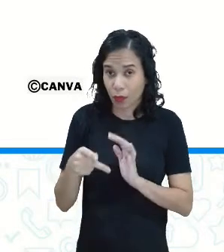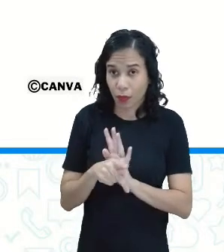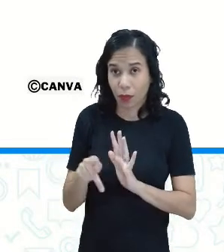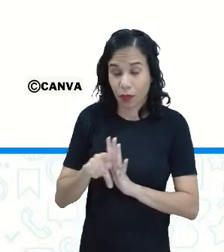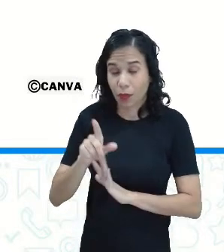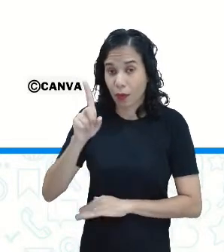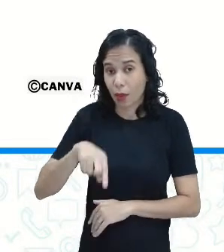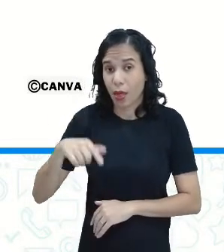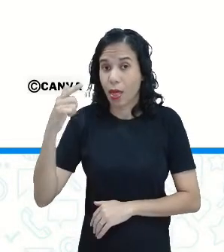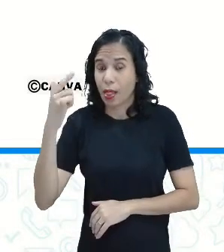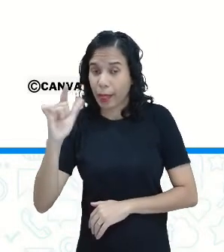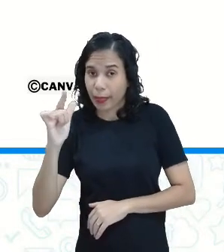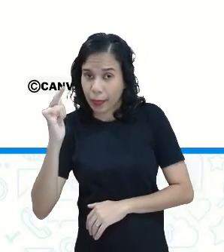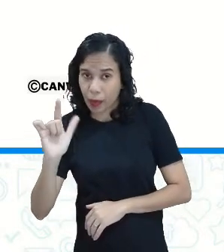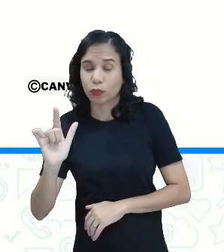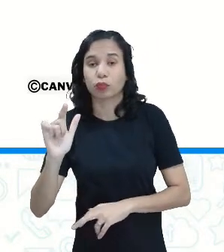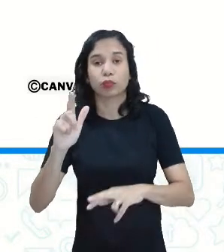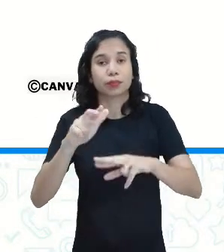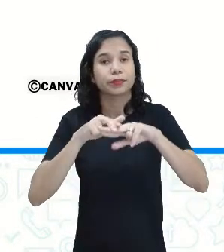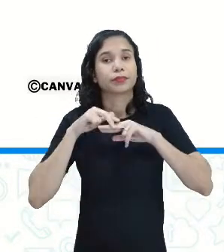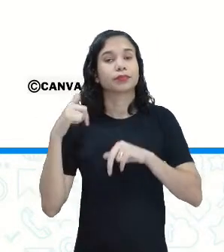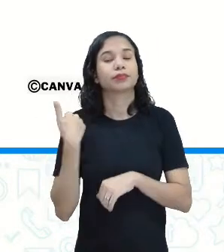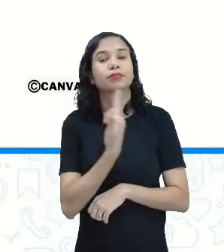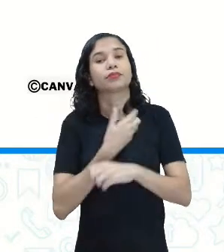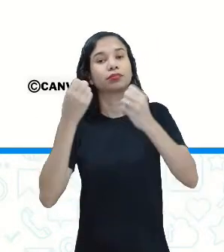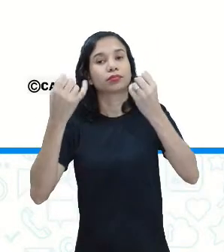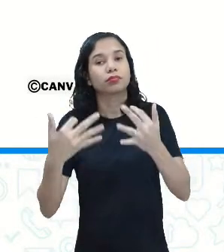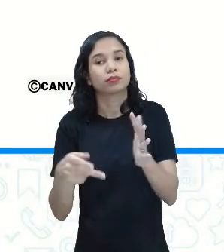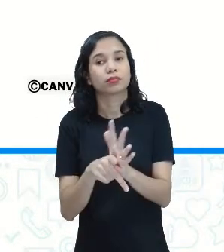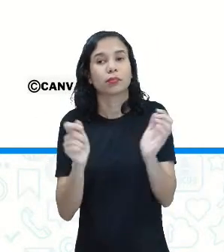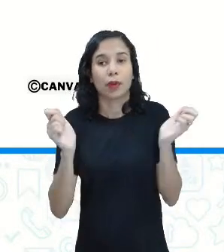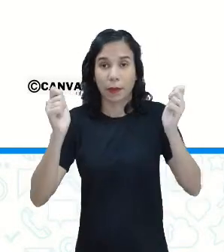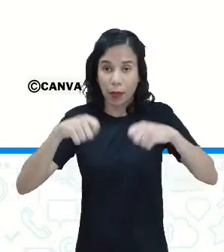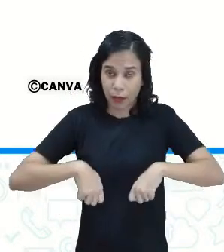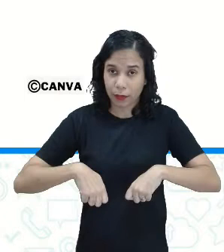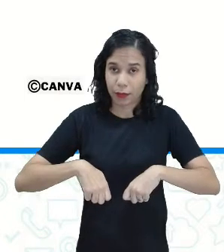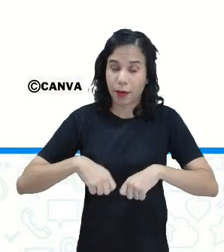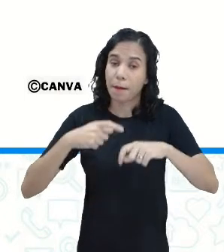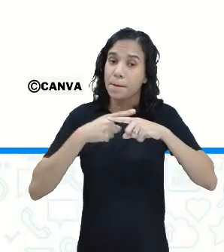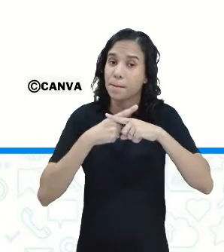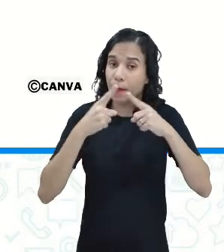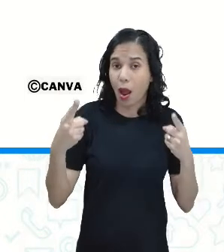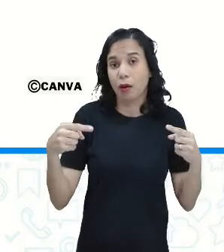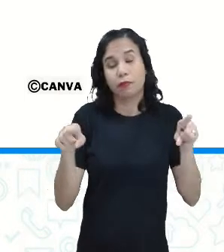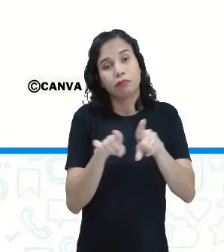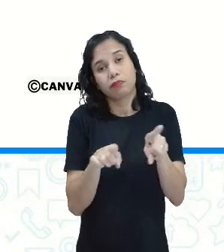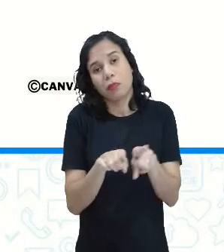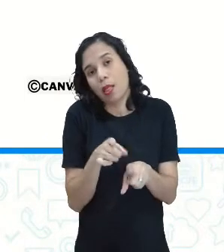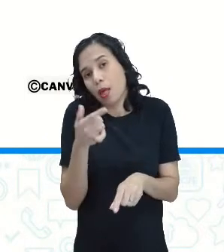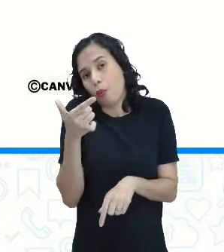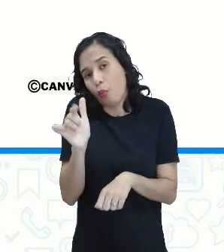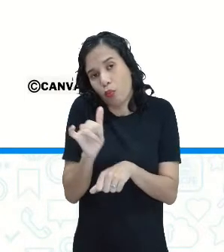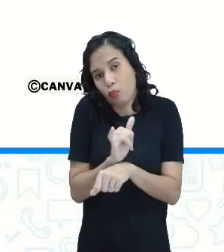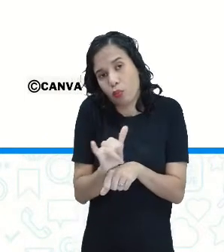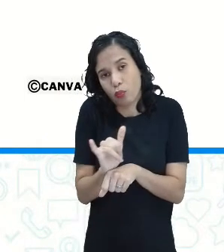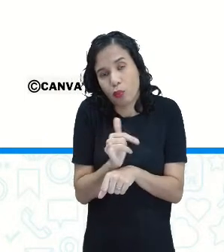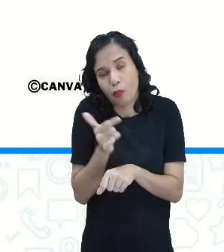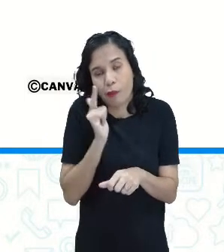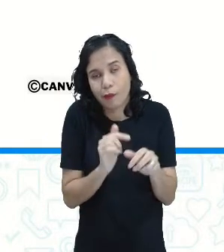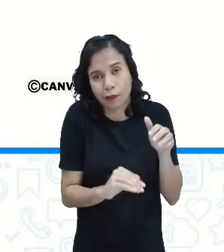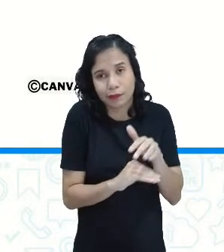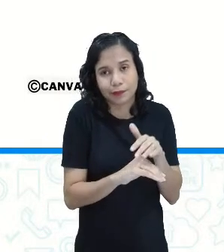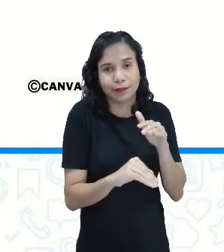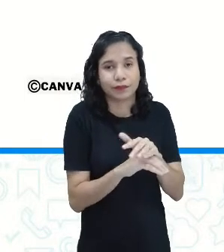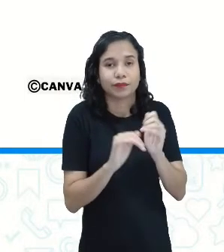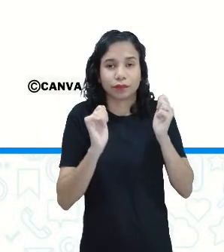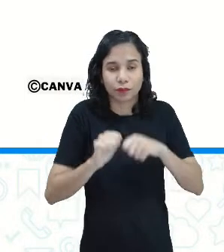de medida é o litro. Porque estamos falando de capacidade. Mas também tem outra forma de Cristian levar as